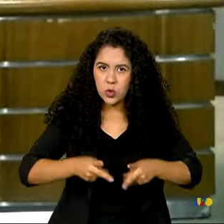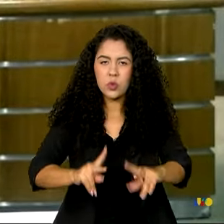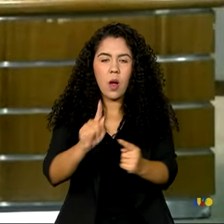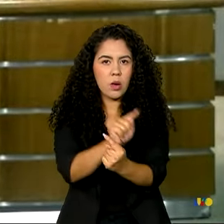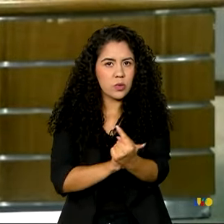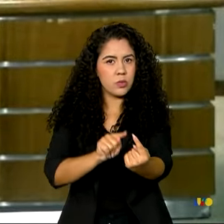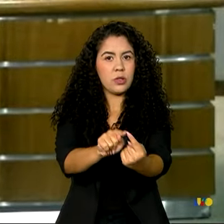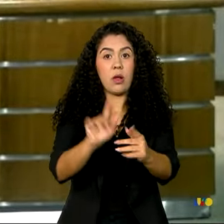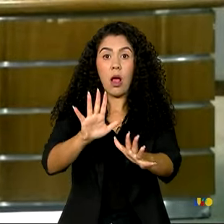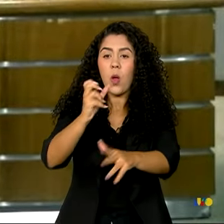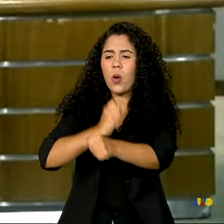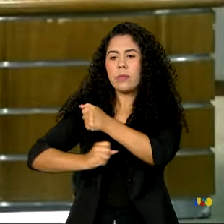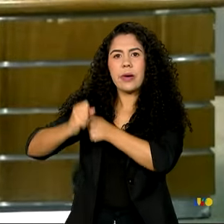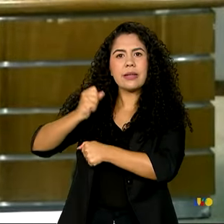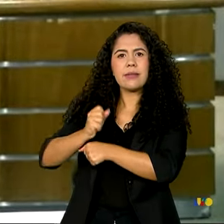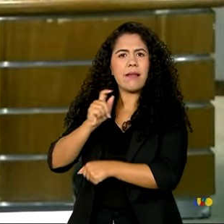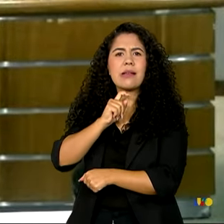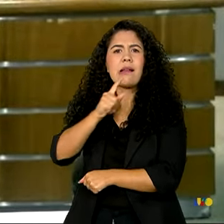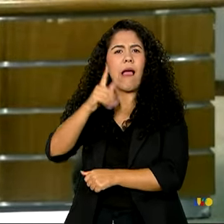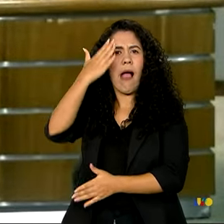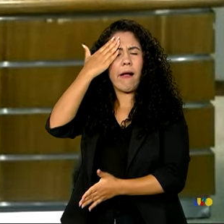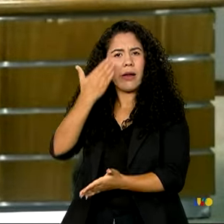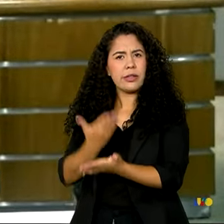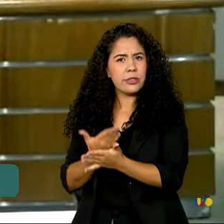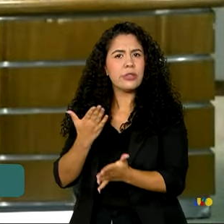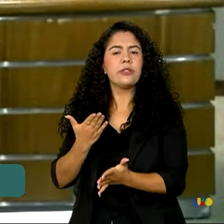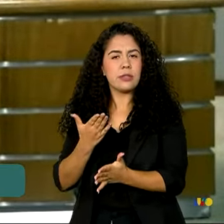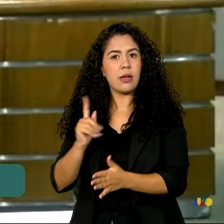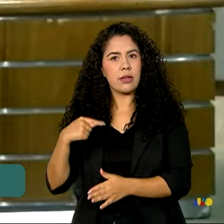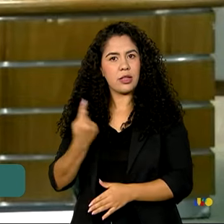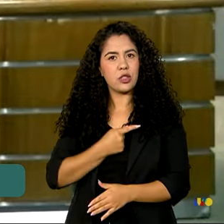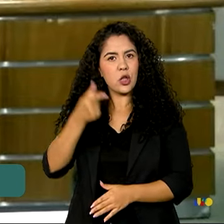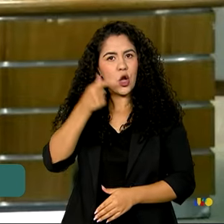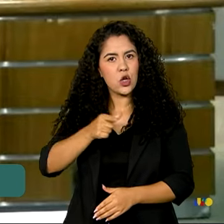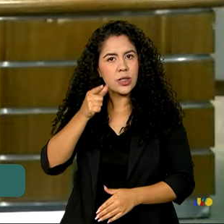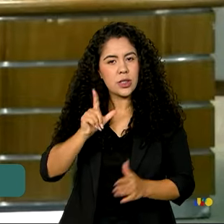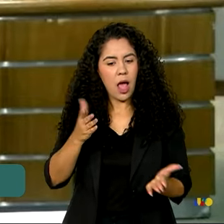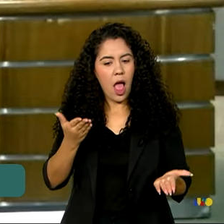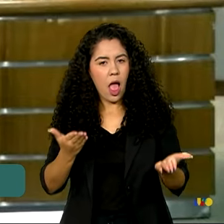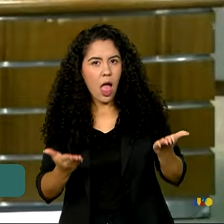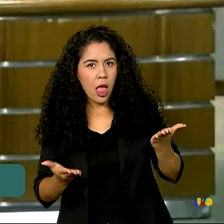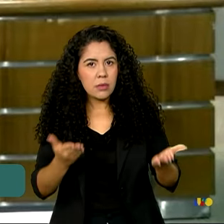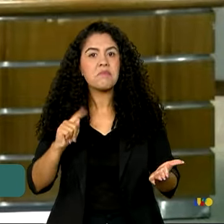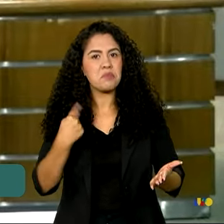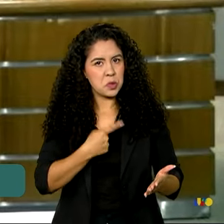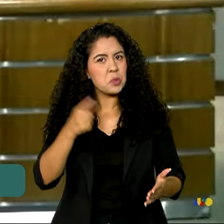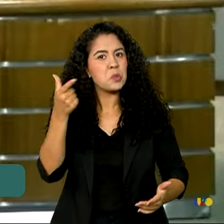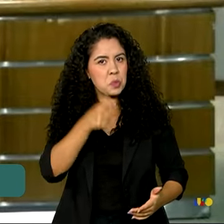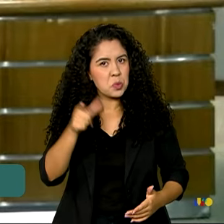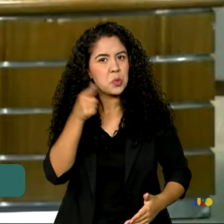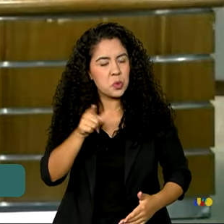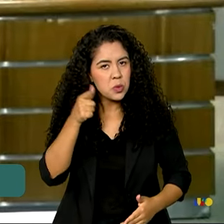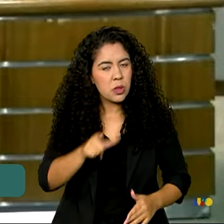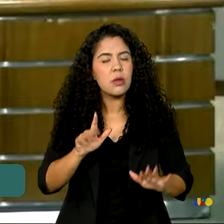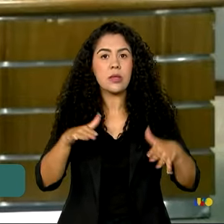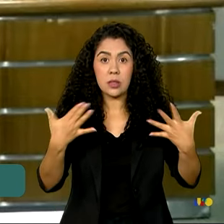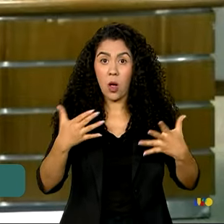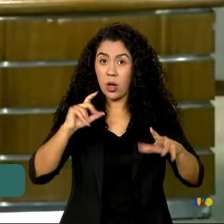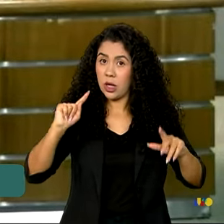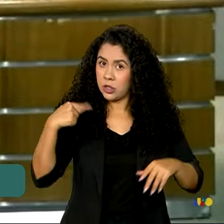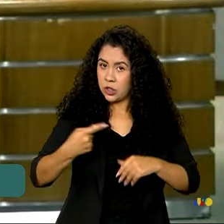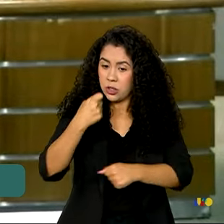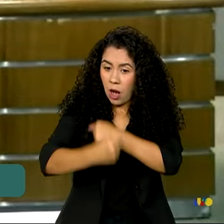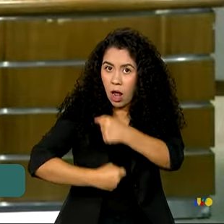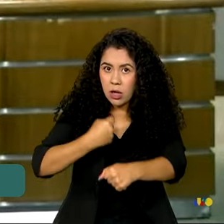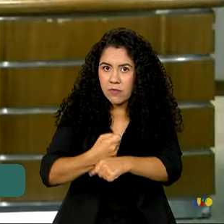ano passado ninguém acreditava que esse ano a gente chegaria no equilíbrio fiscal, e estamos chegando. Então veja, o esforço para ano que vem é um